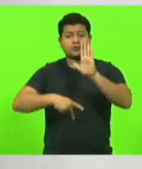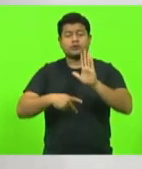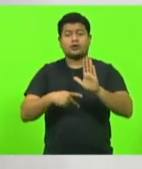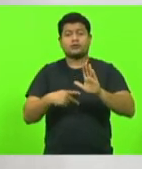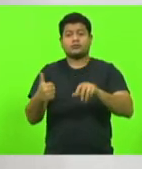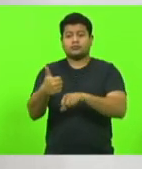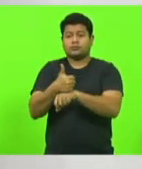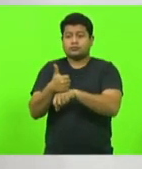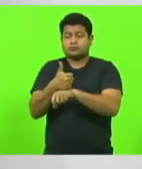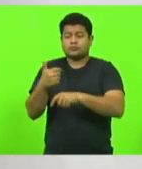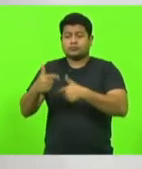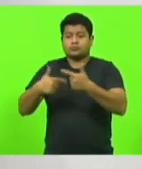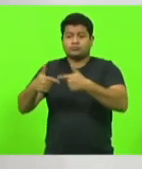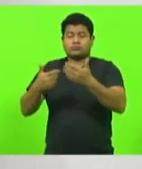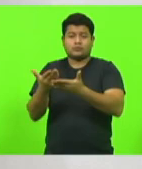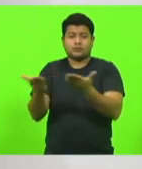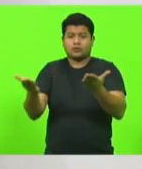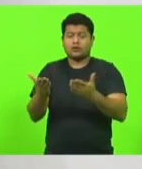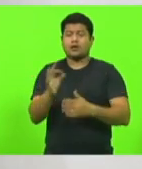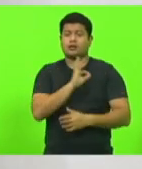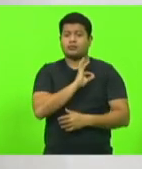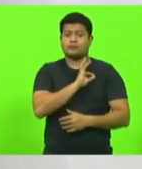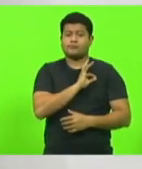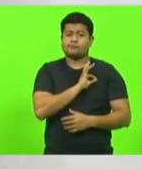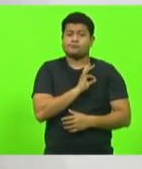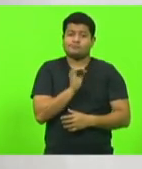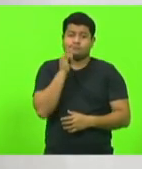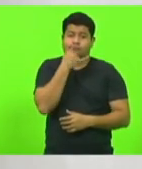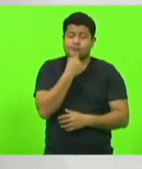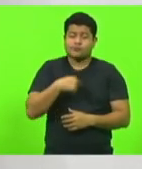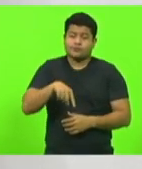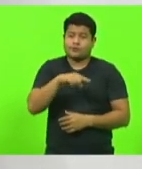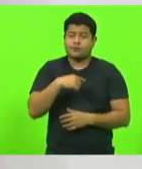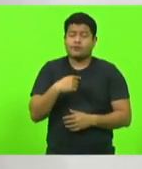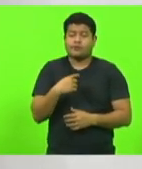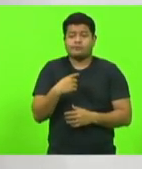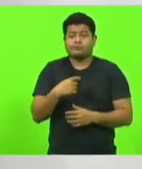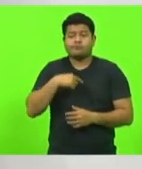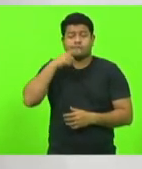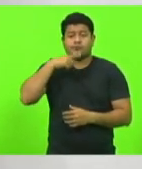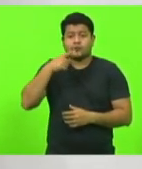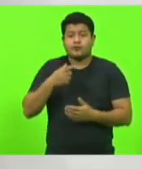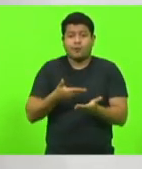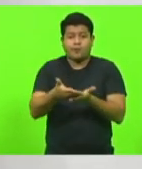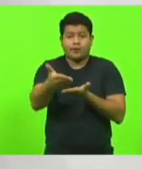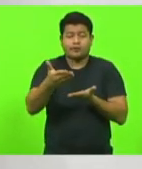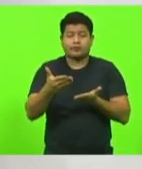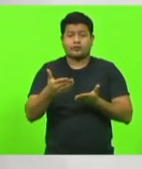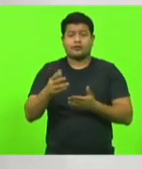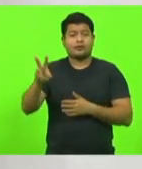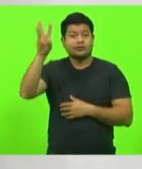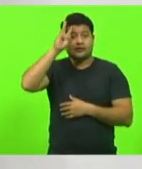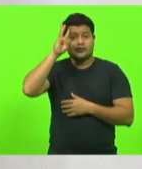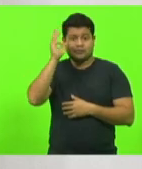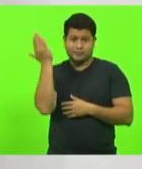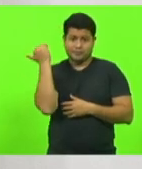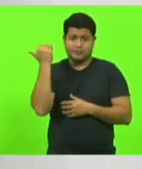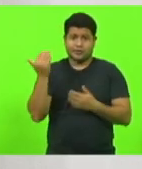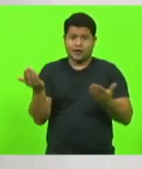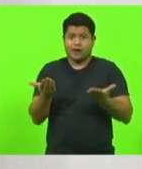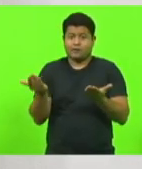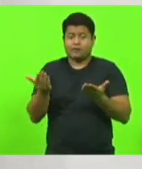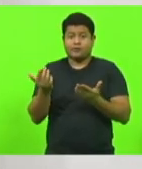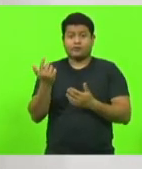campo aí. Infelizmente, não começamos nessa terça, vai ficar uma próxima oportunidade, infelizmente, próxima terça, agora é dia 7 de